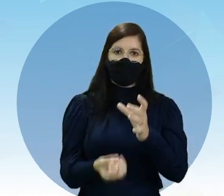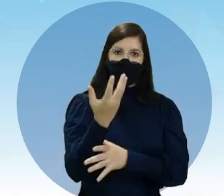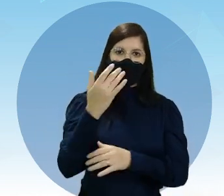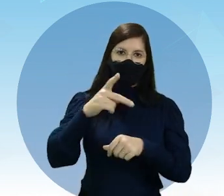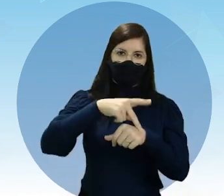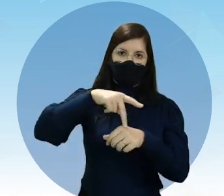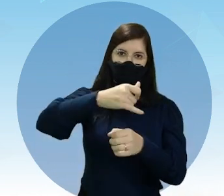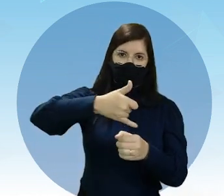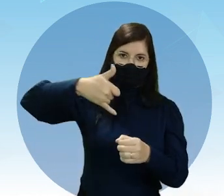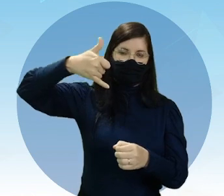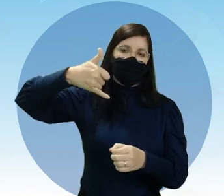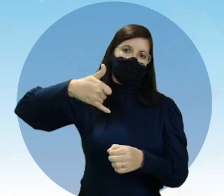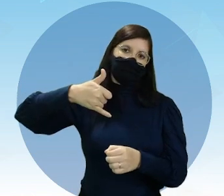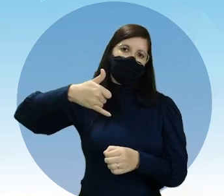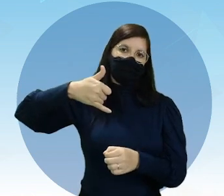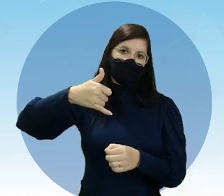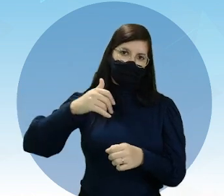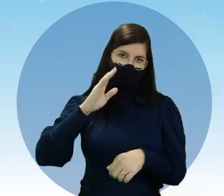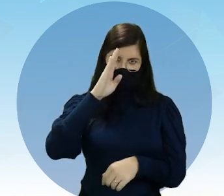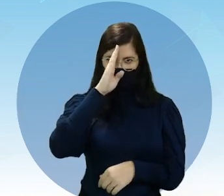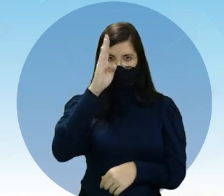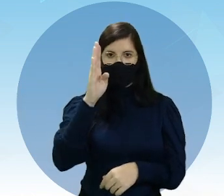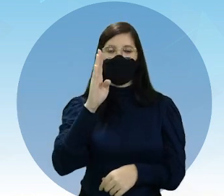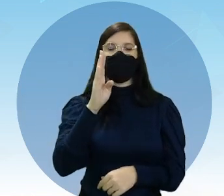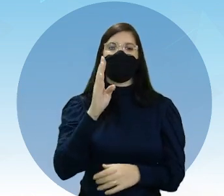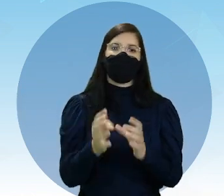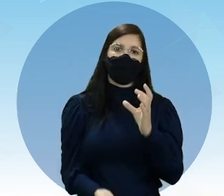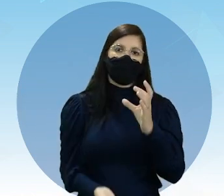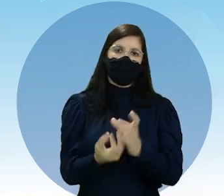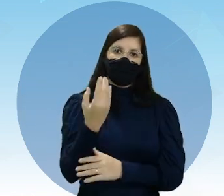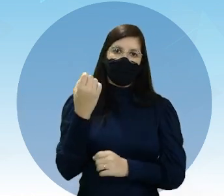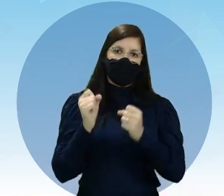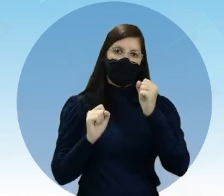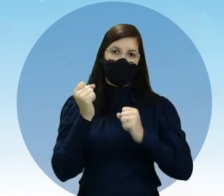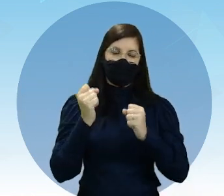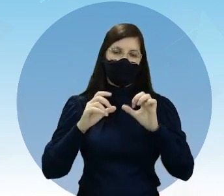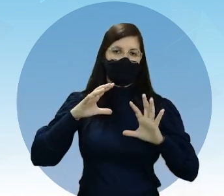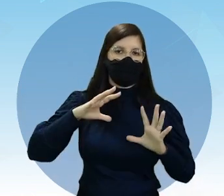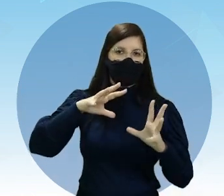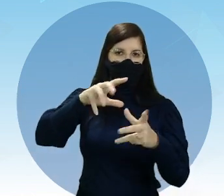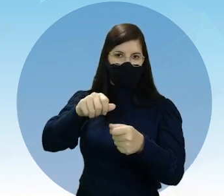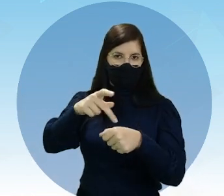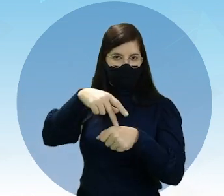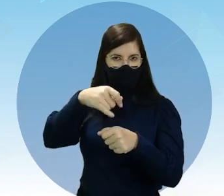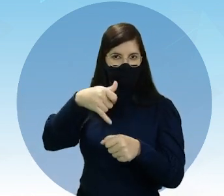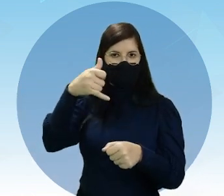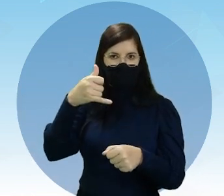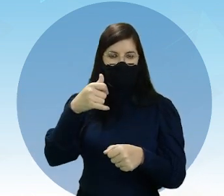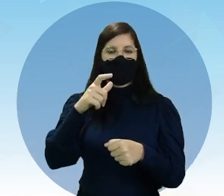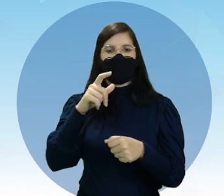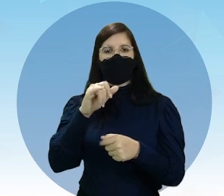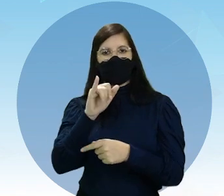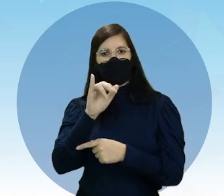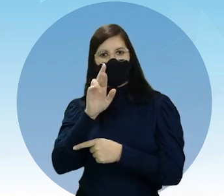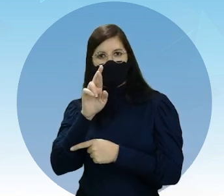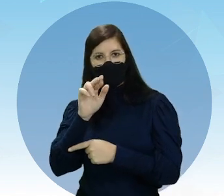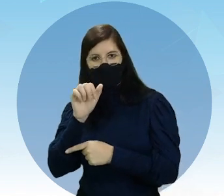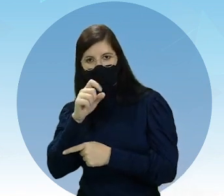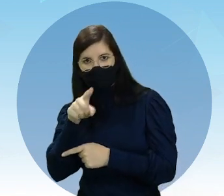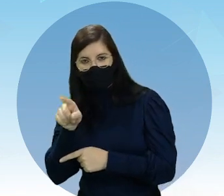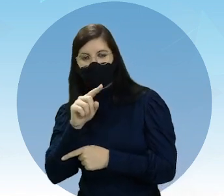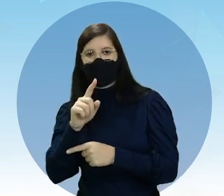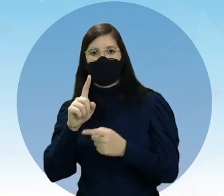petróleo. Isso mesmo. Os principais produtores de petróleo do mundo também como o Irã e o